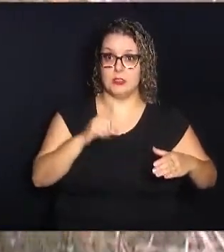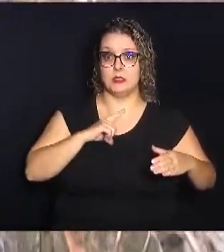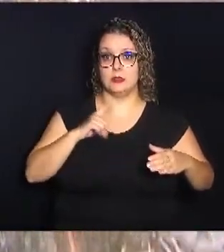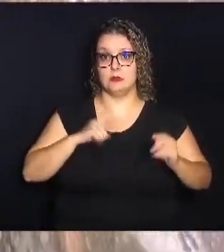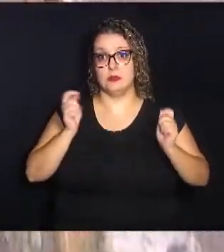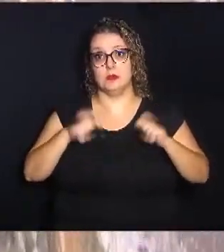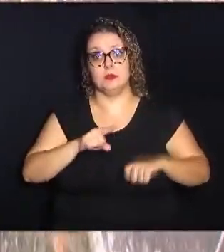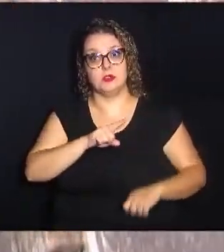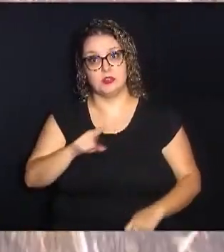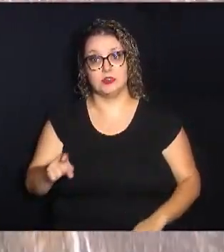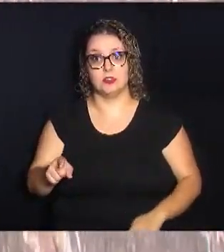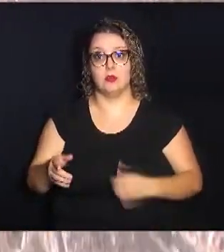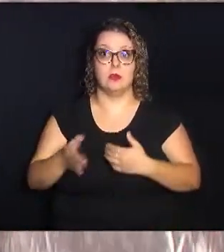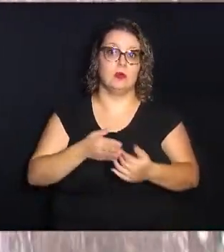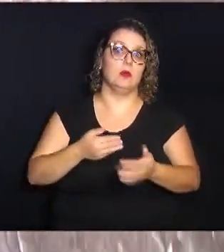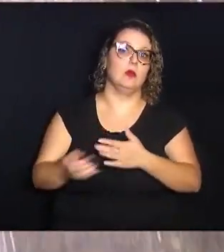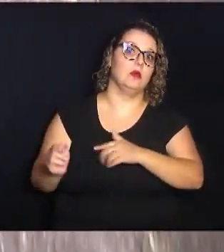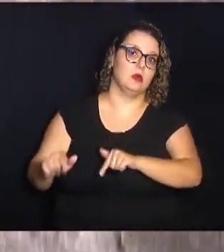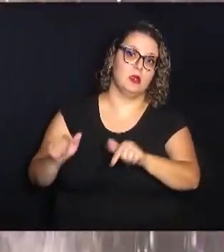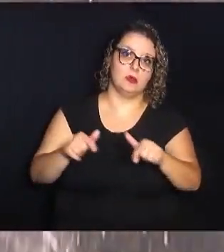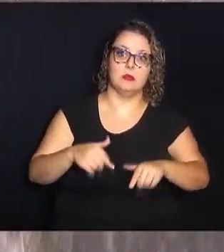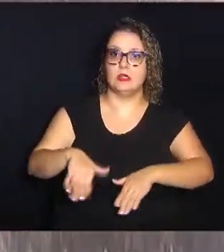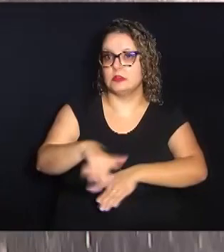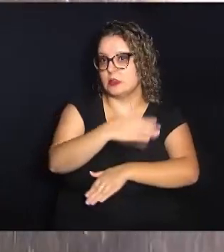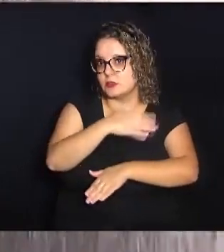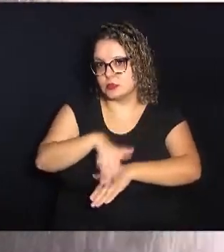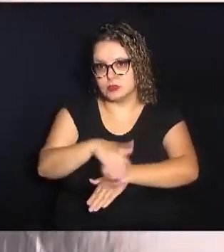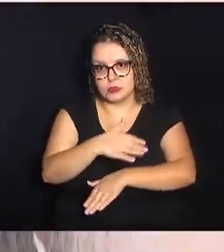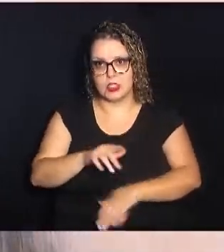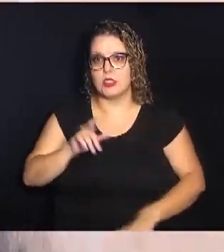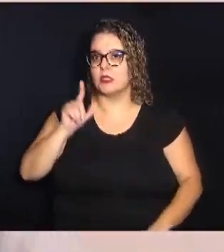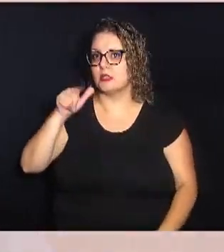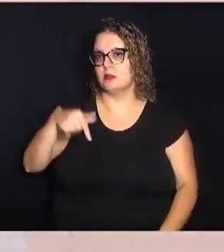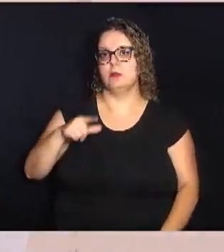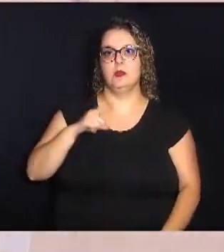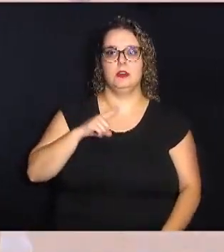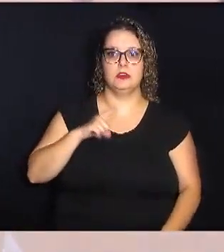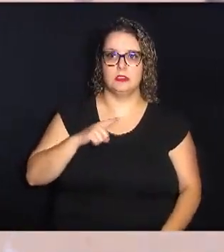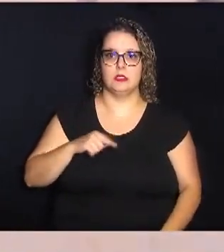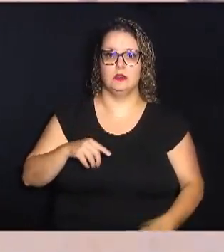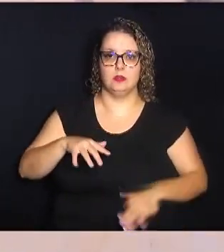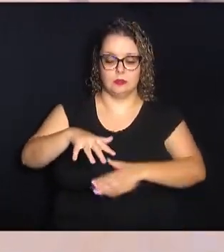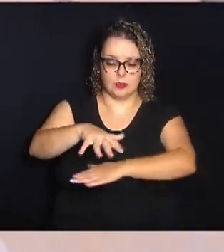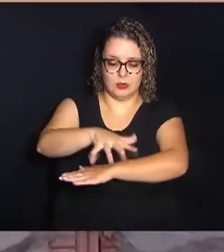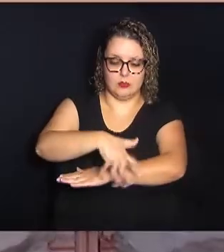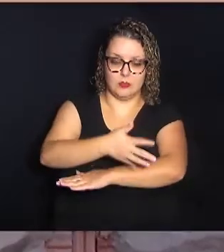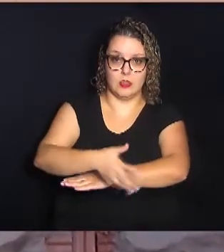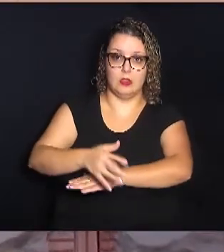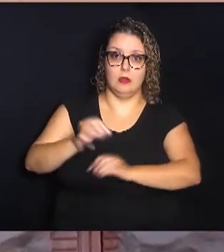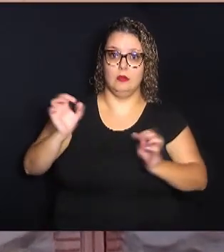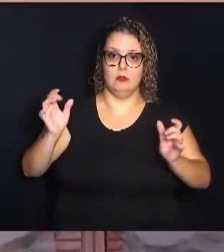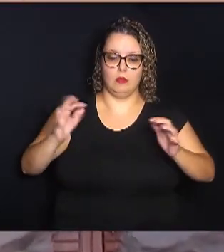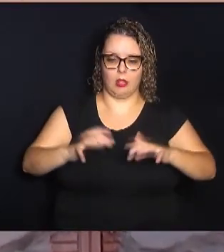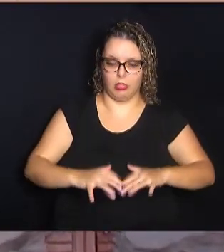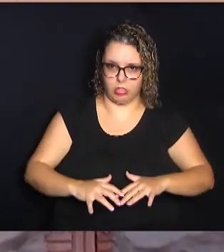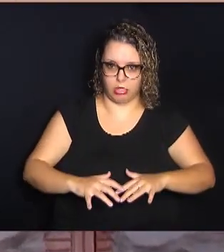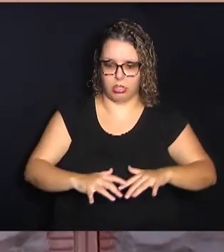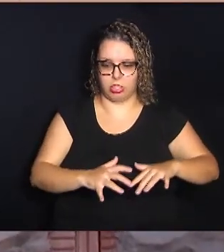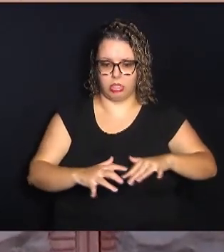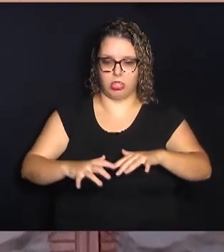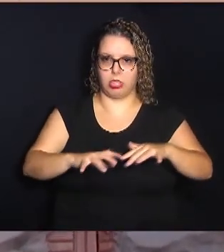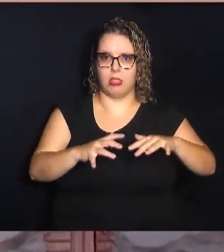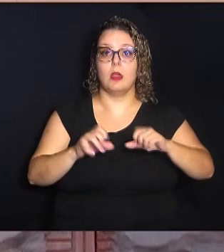de não descartar esses resíduos nas ruas, que depois a gente tem também os bueiros que acabam entupindo, que podem ficar